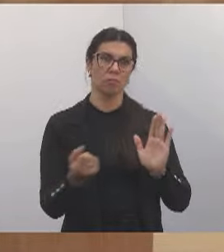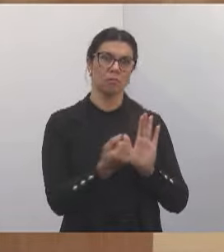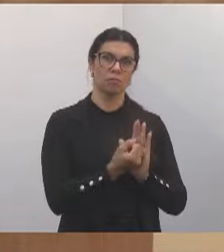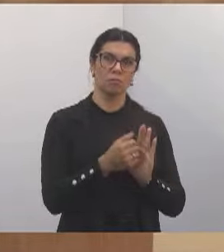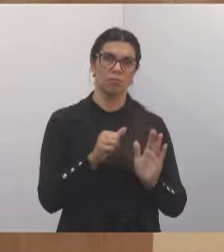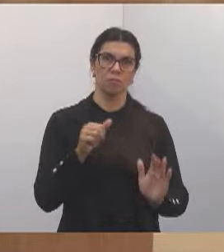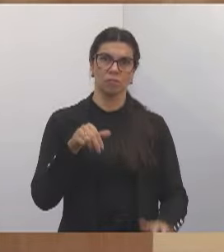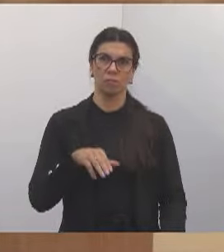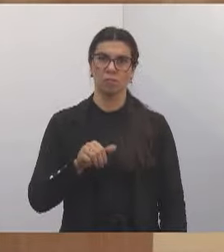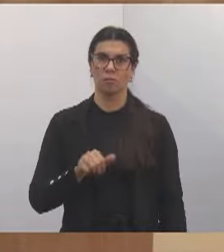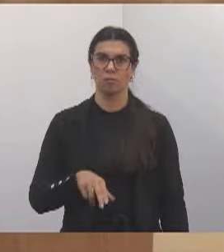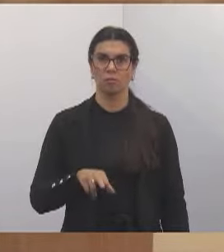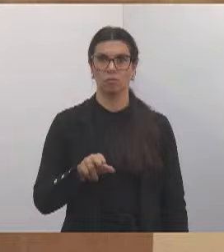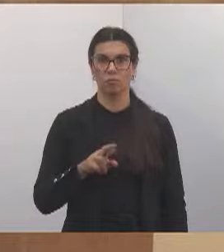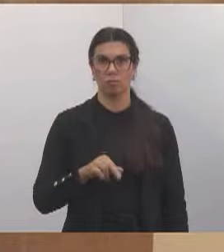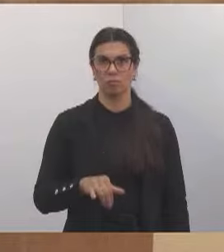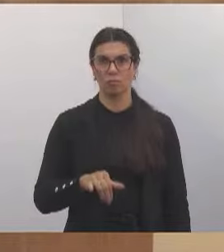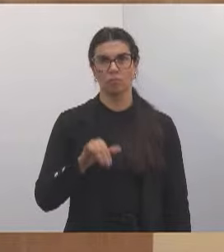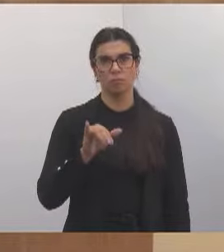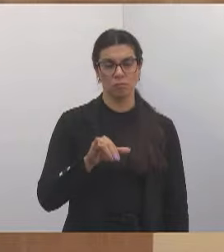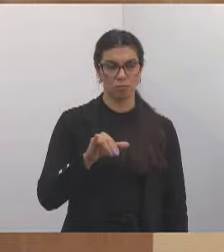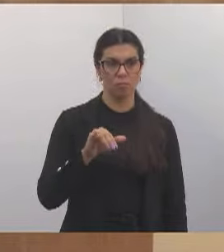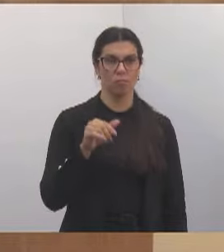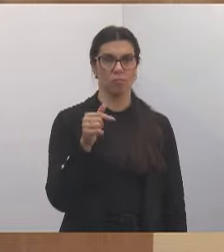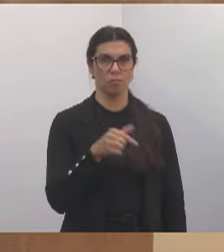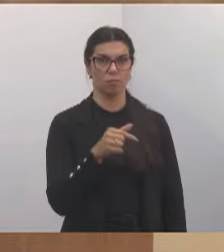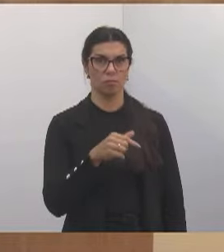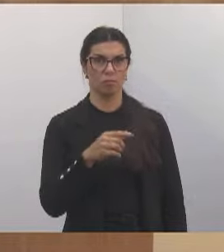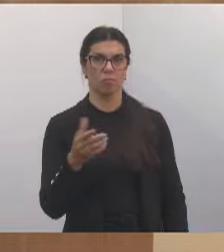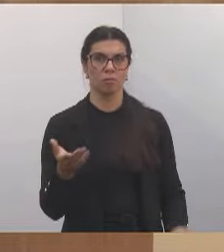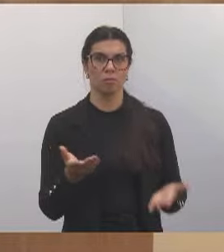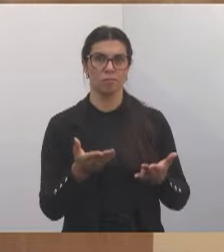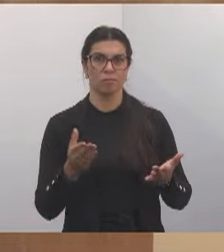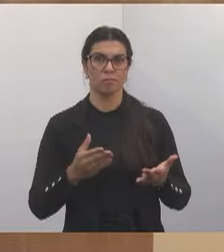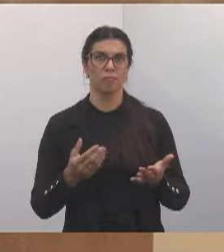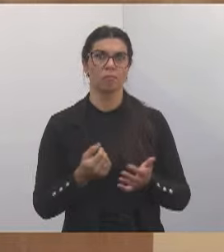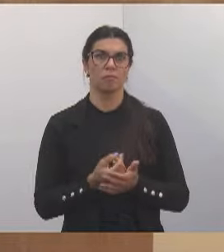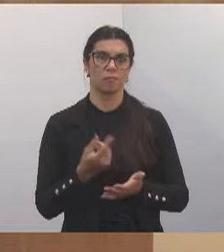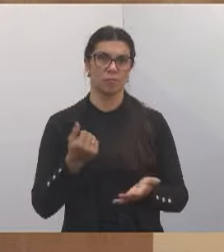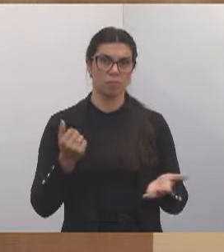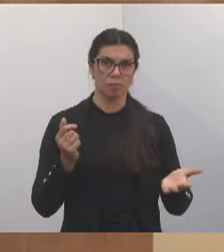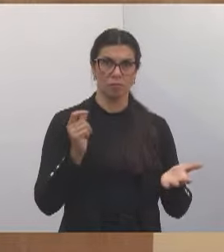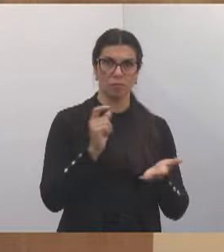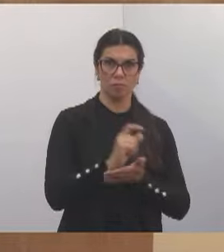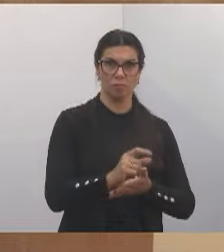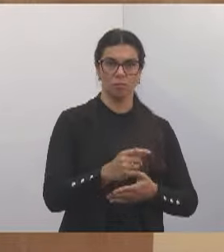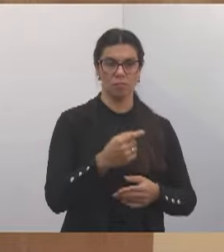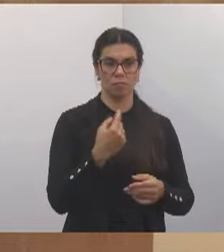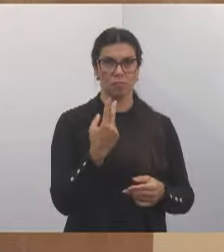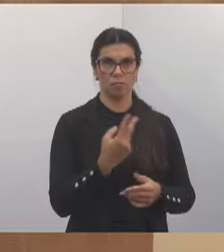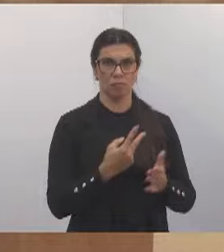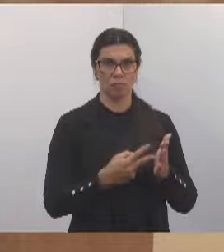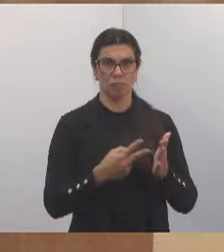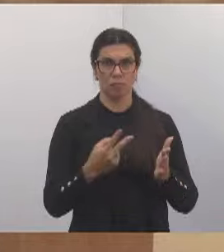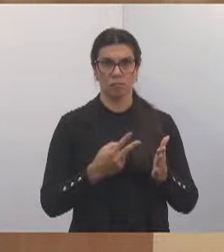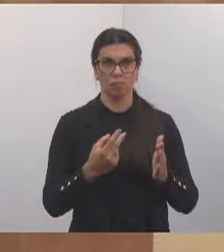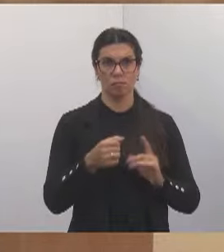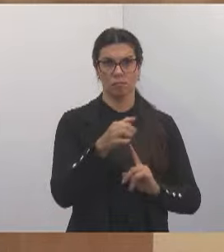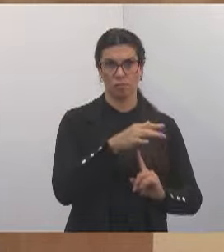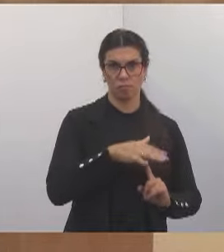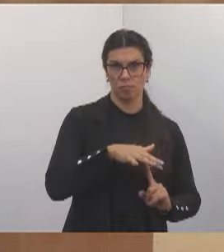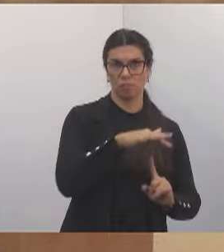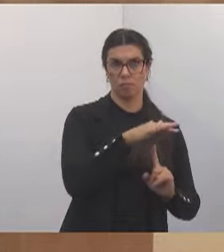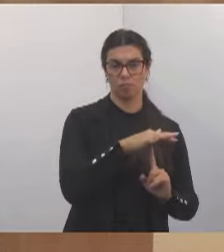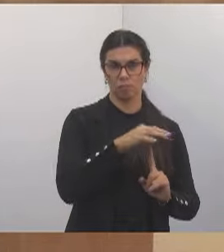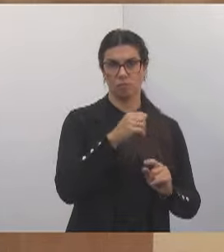passará por uma revitalização. Iremos destinar nossas emendas para que essas duas praças recebam este carinho